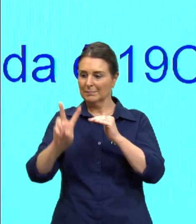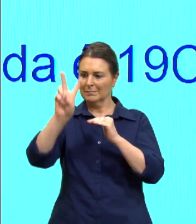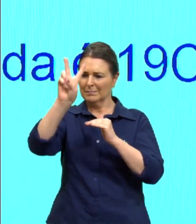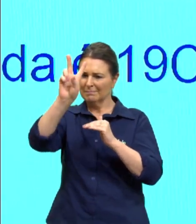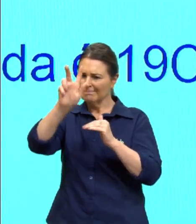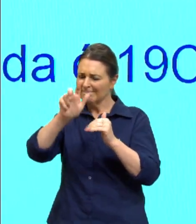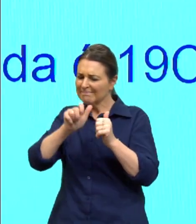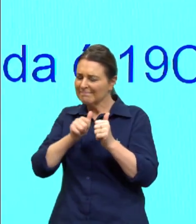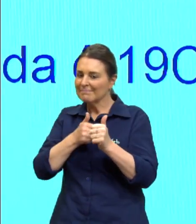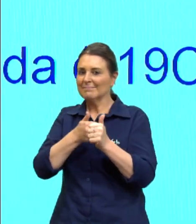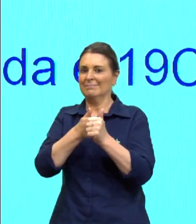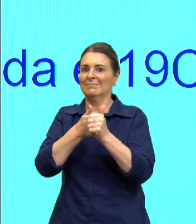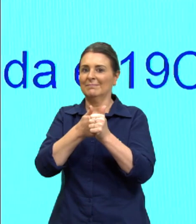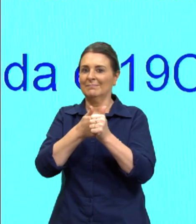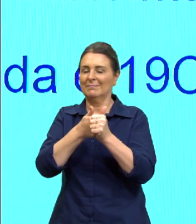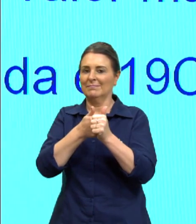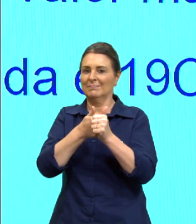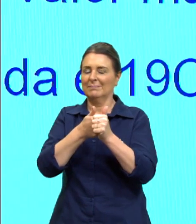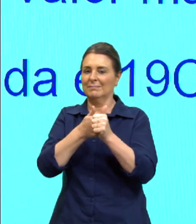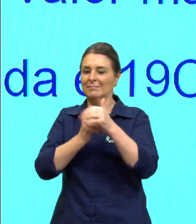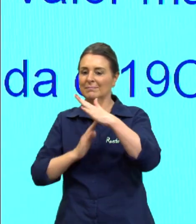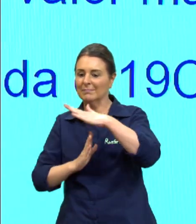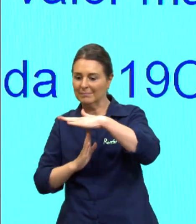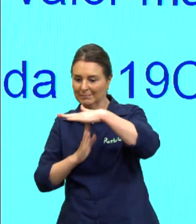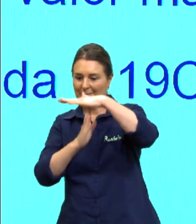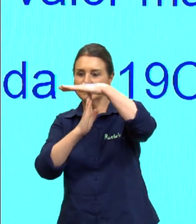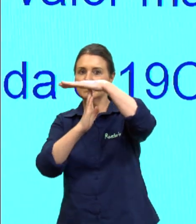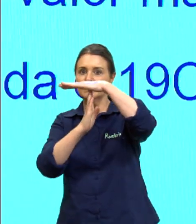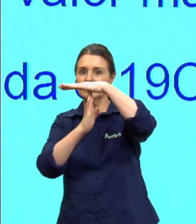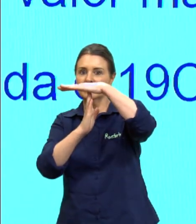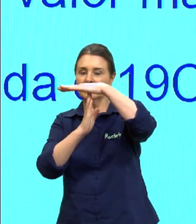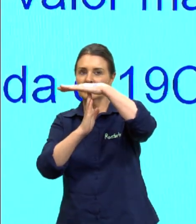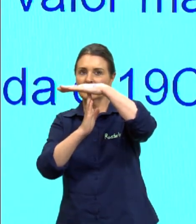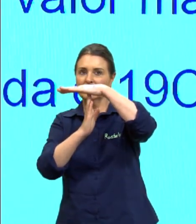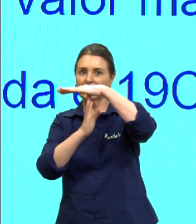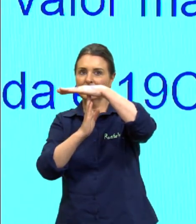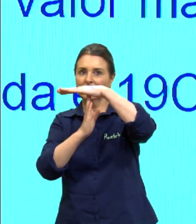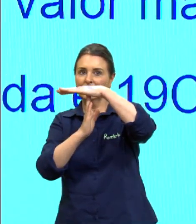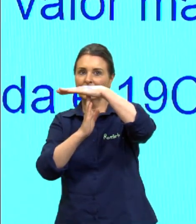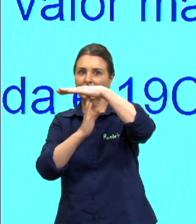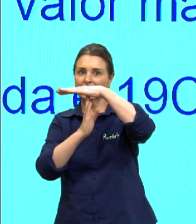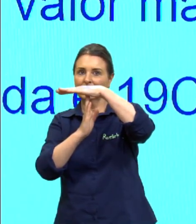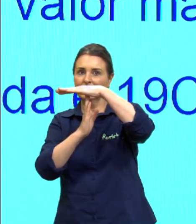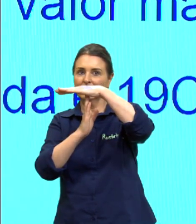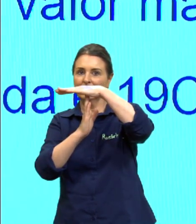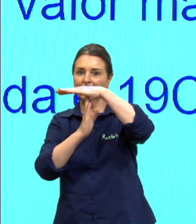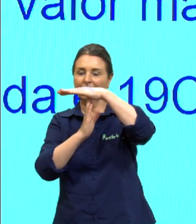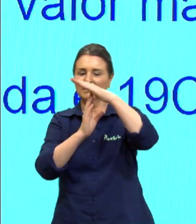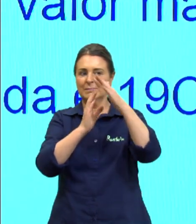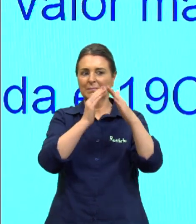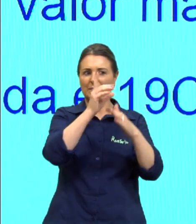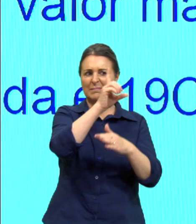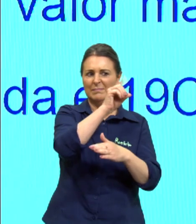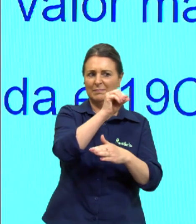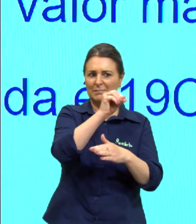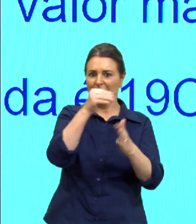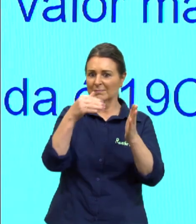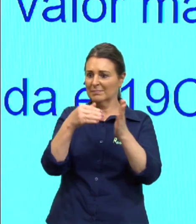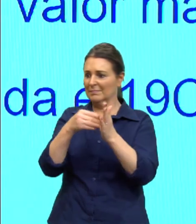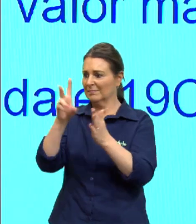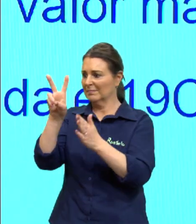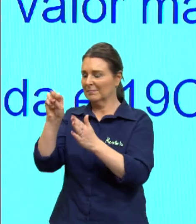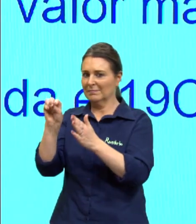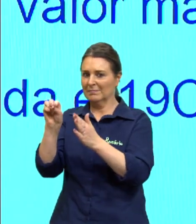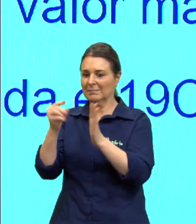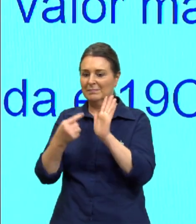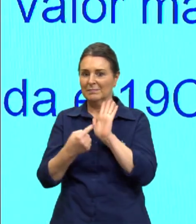próximo da máxima registrada está aqui ó eu estou aqui entre 10 e 20 e ele